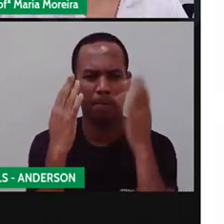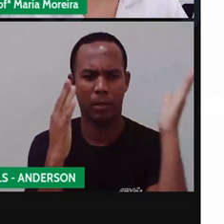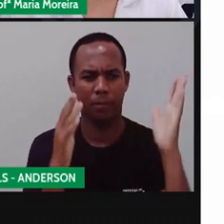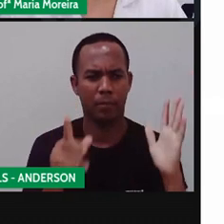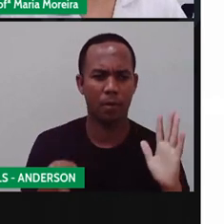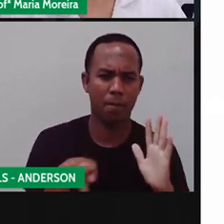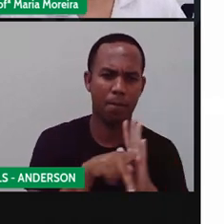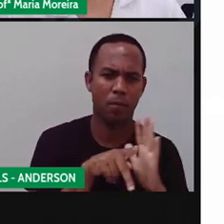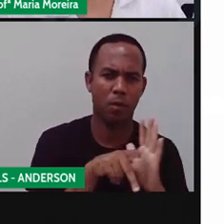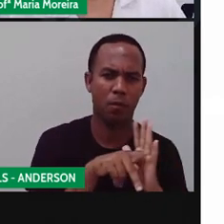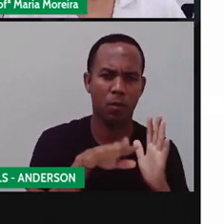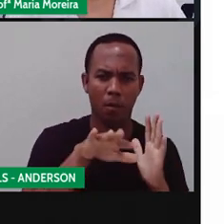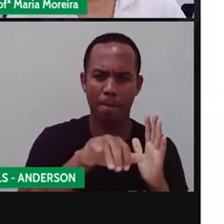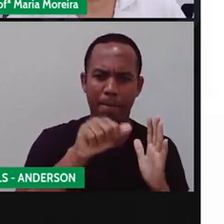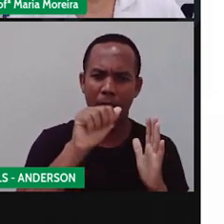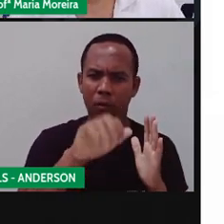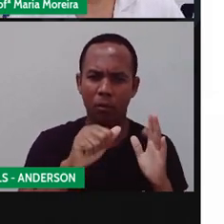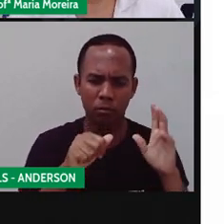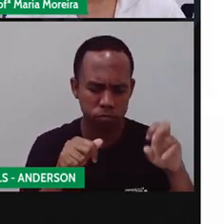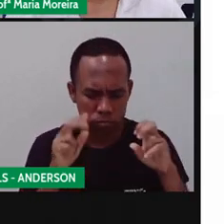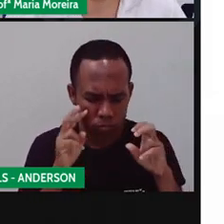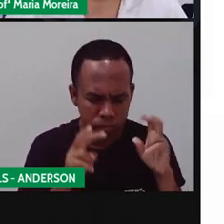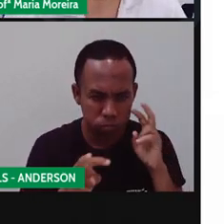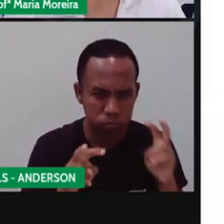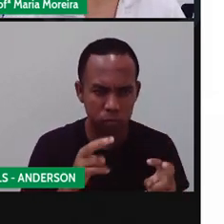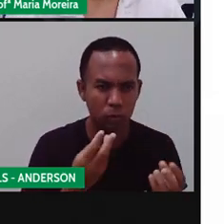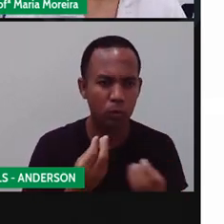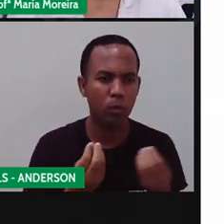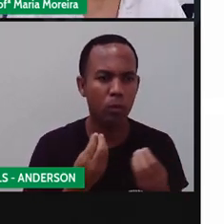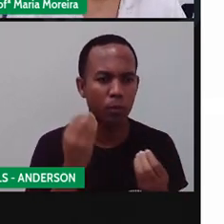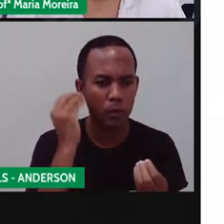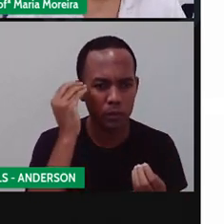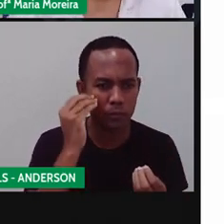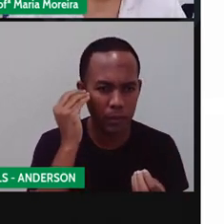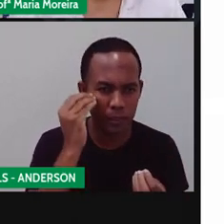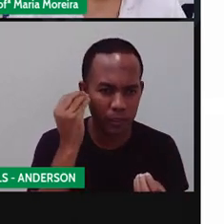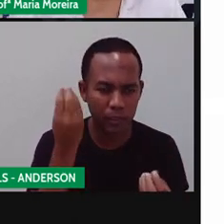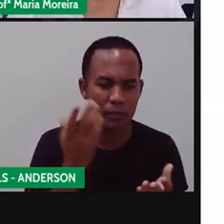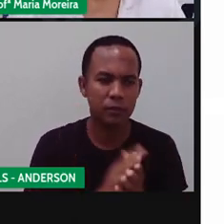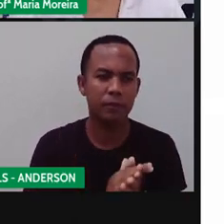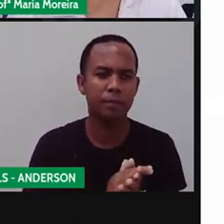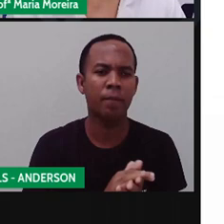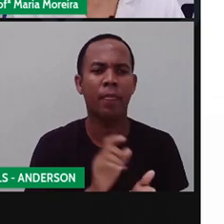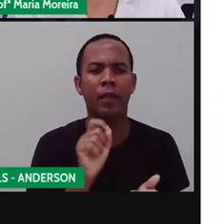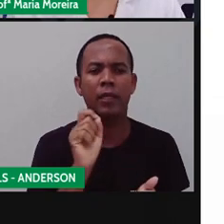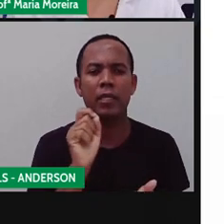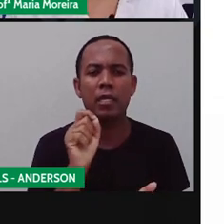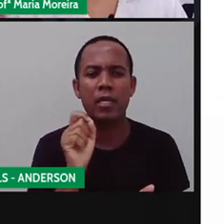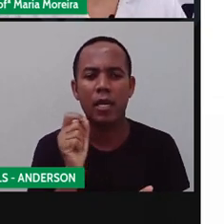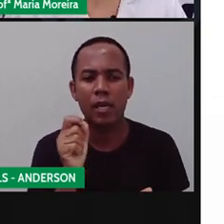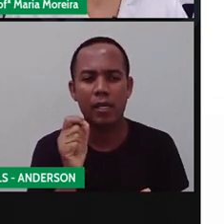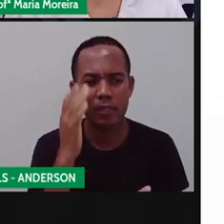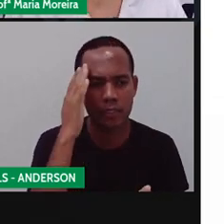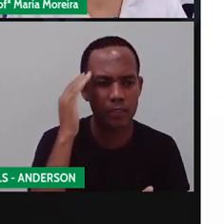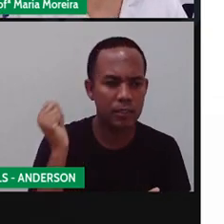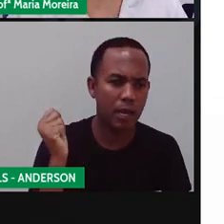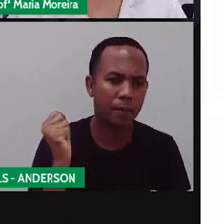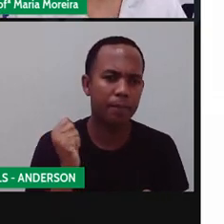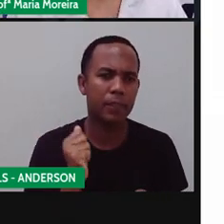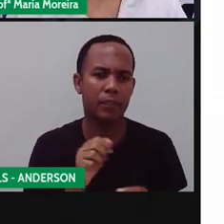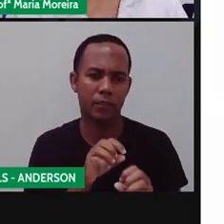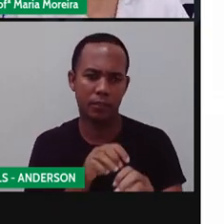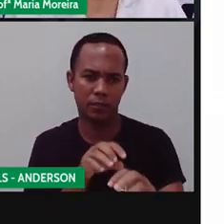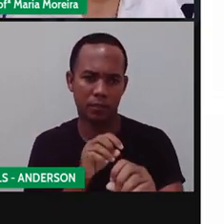Aprendidos com os indígenas e outros introduzidos pelos portugueses. É aquela velha história. Quem não tem cão, caça com